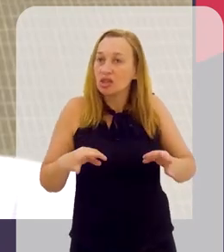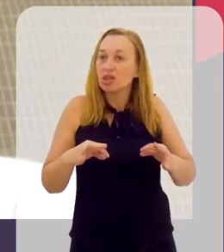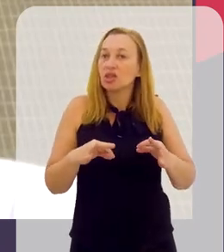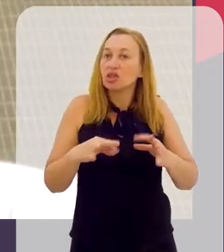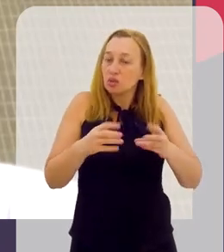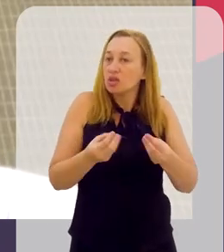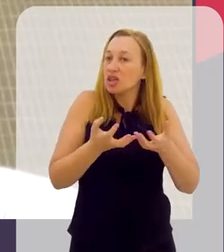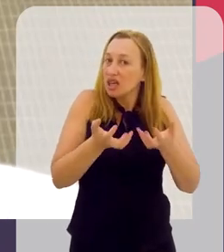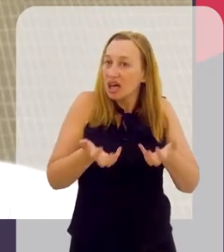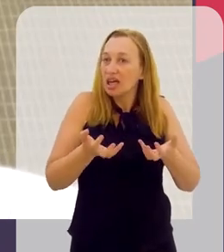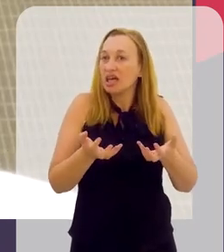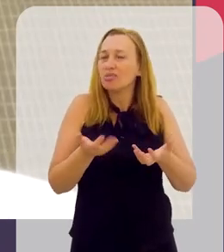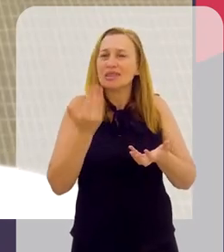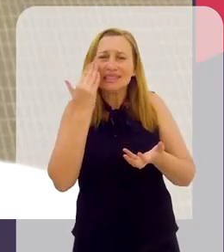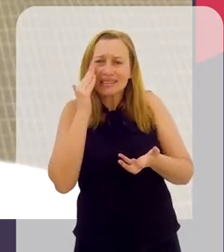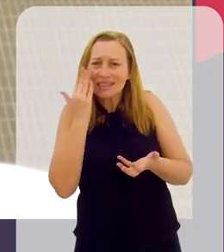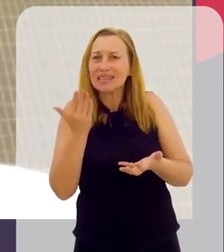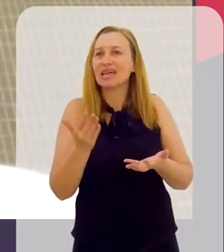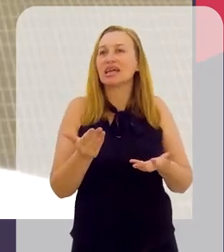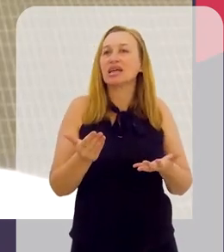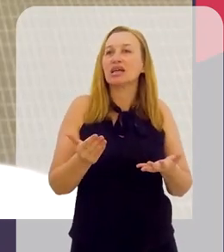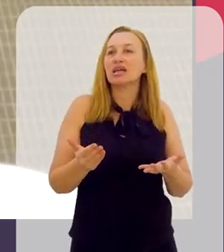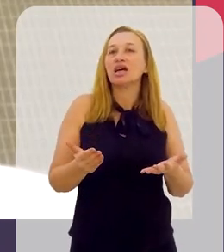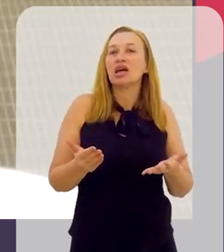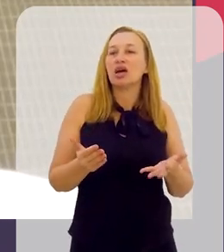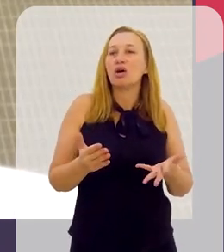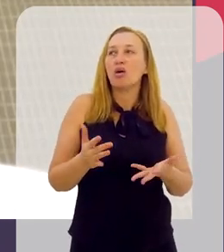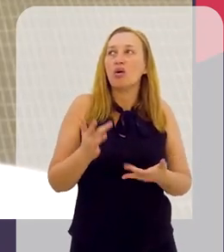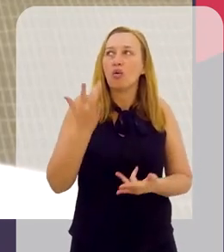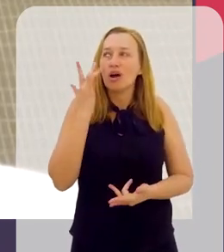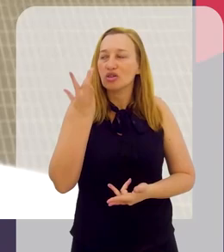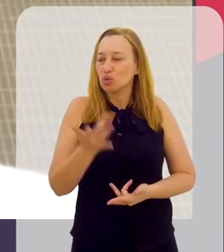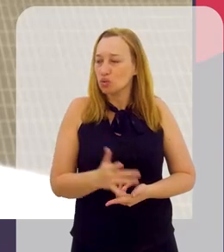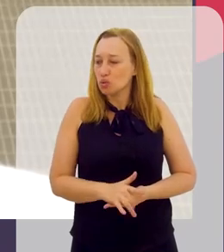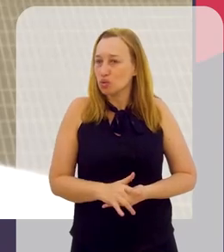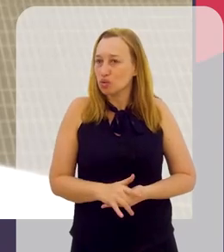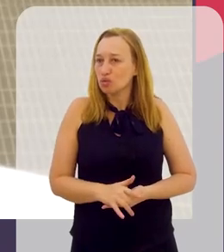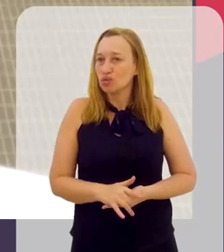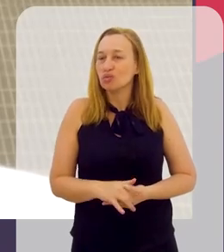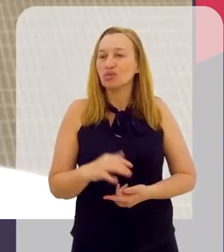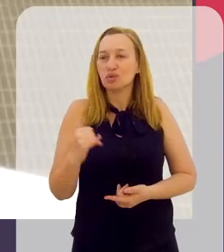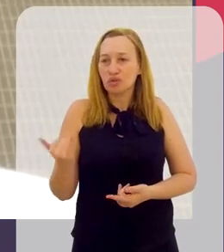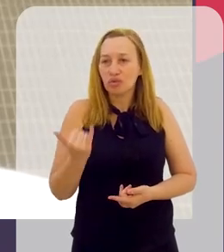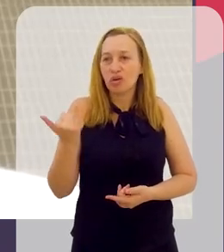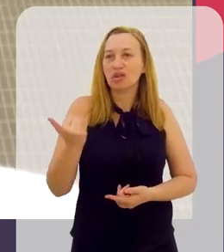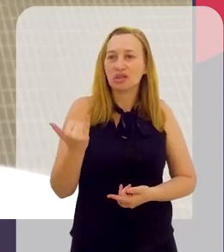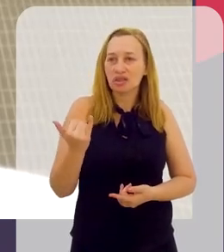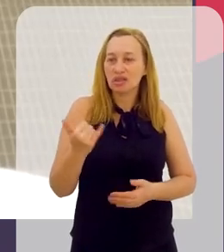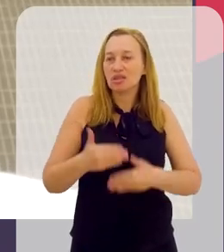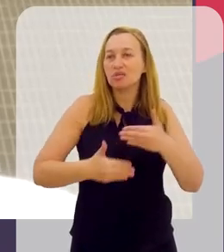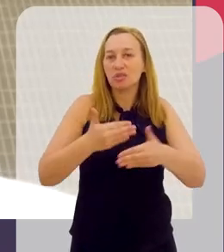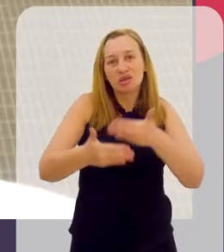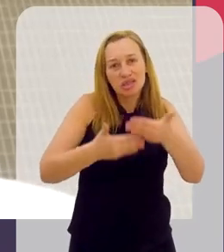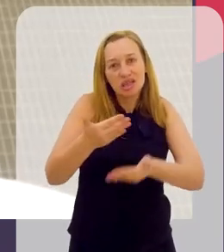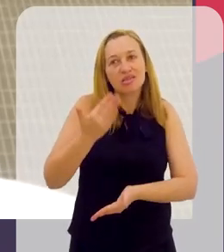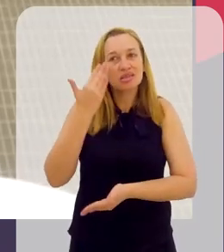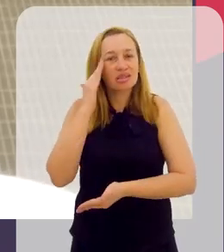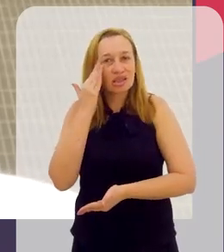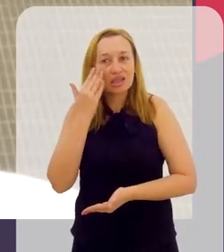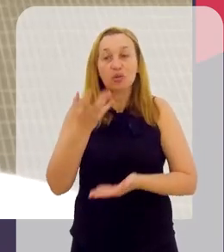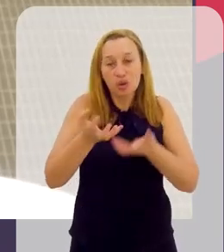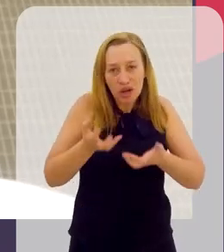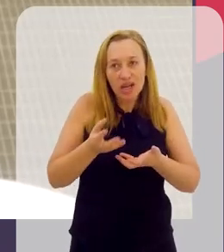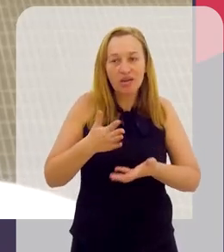Investigação daquilo que a gente quer entender, né? E eu acho que foi essencial também nesse processo de me